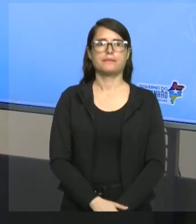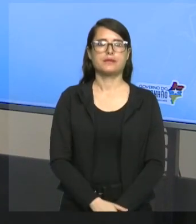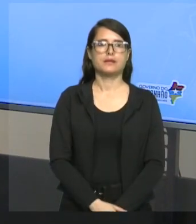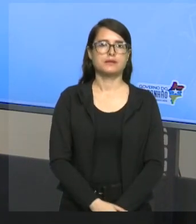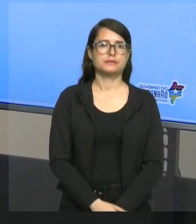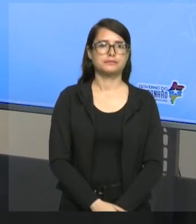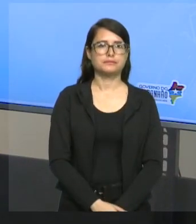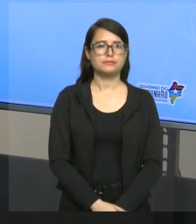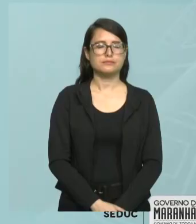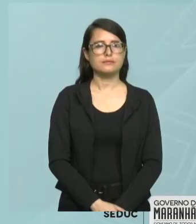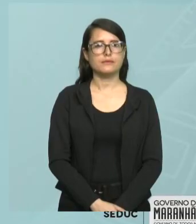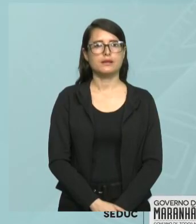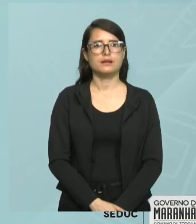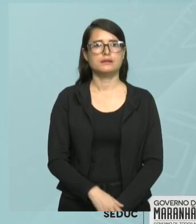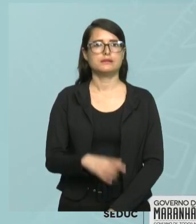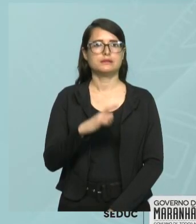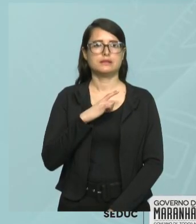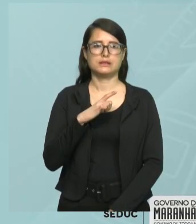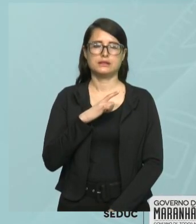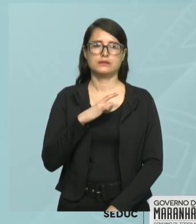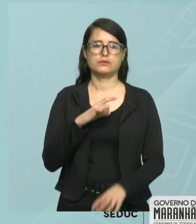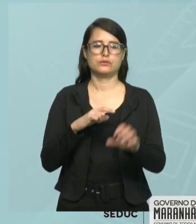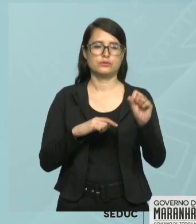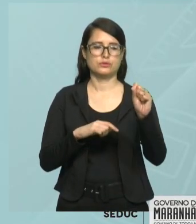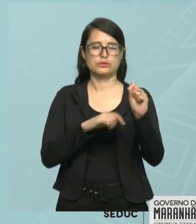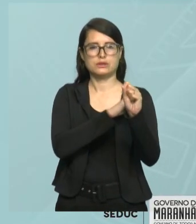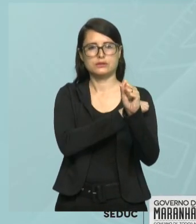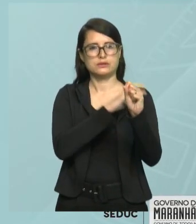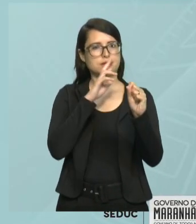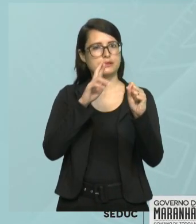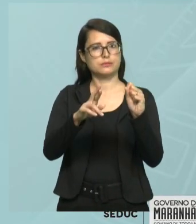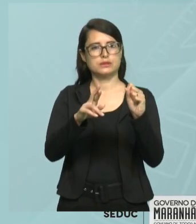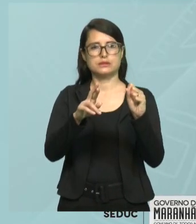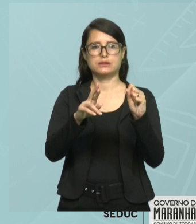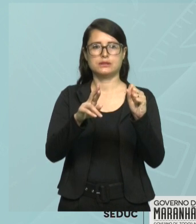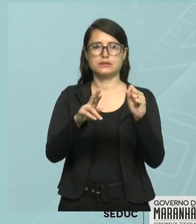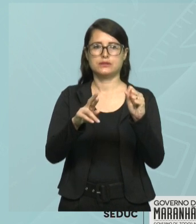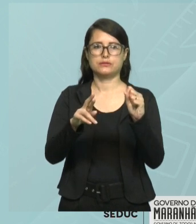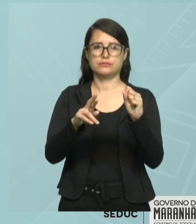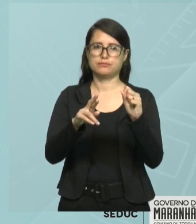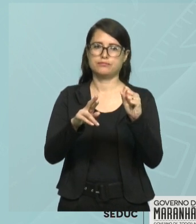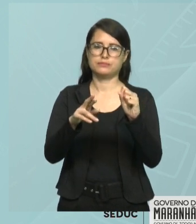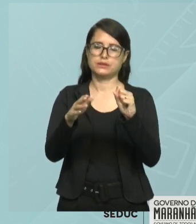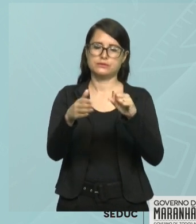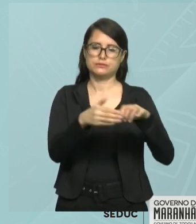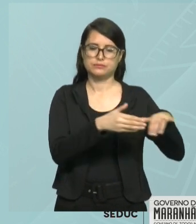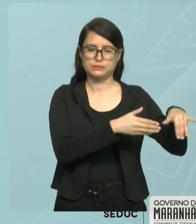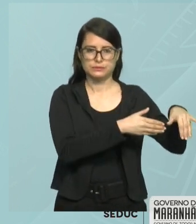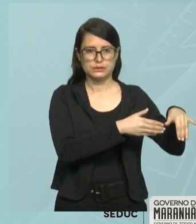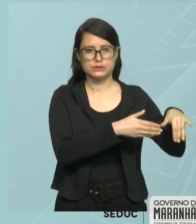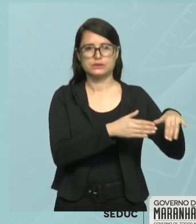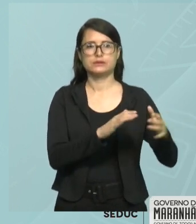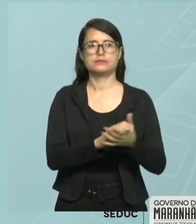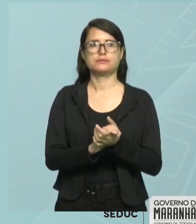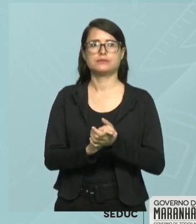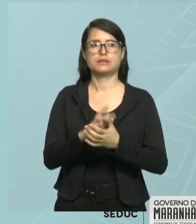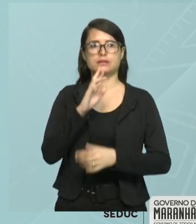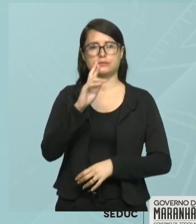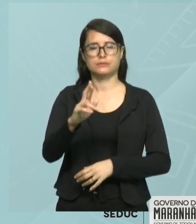Observa que tem oito que não responderam, então não estão nesse conjunto. Solução.